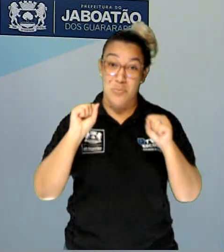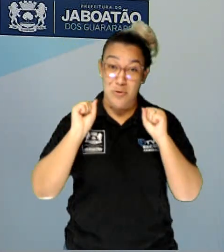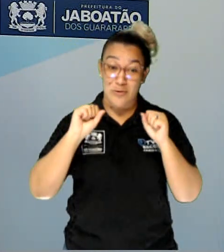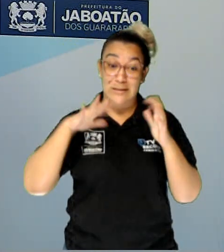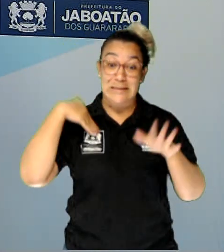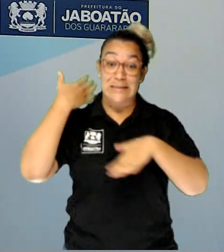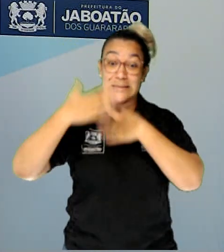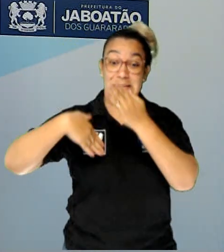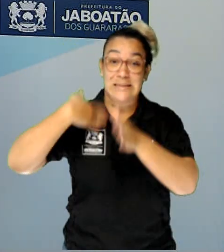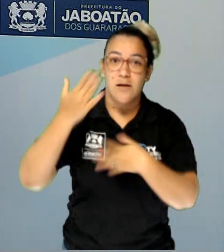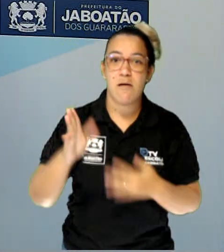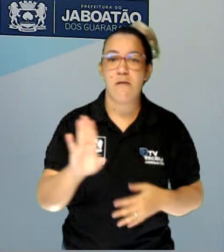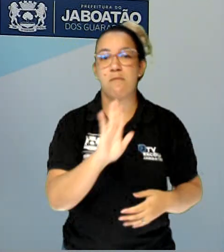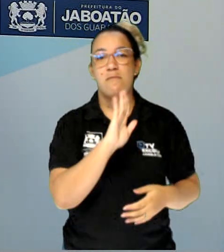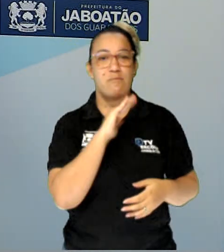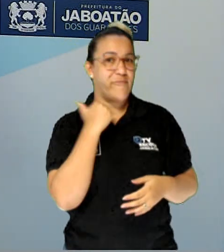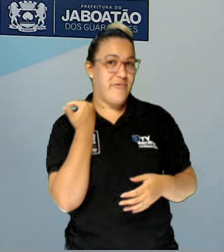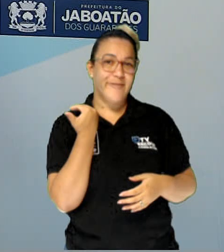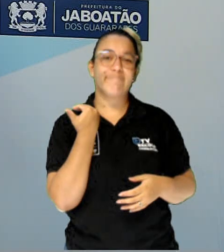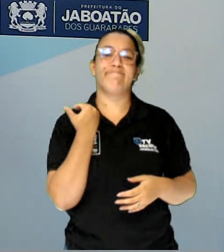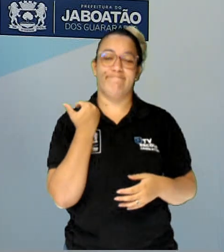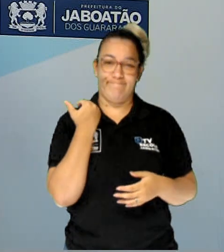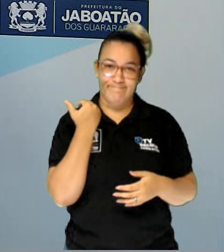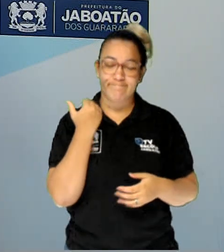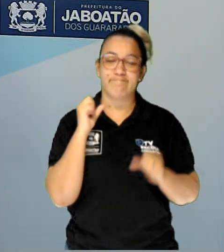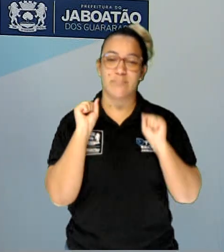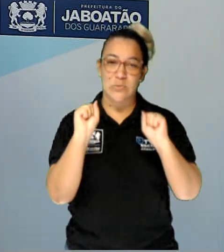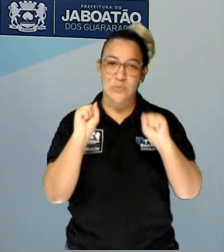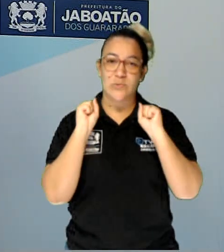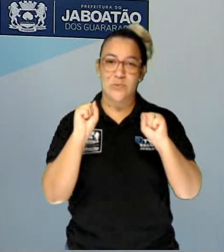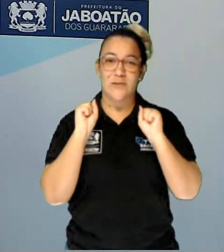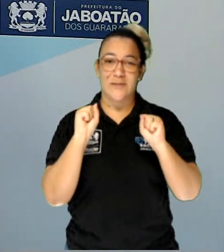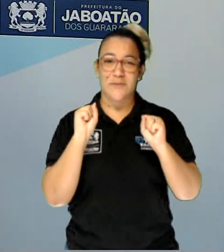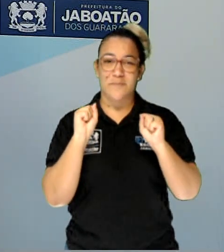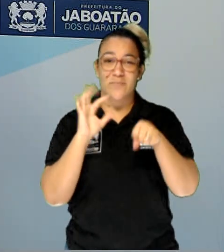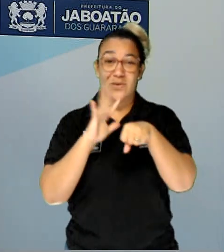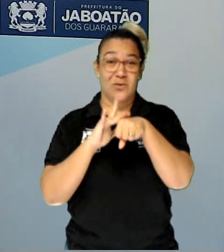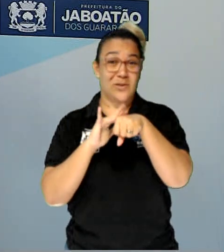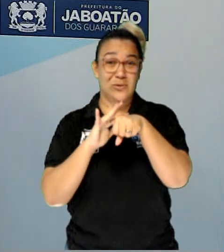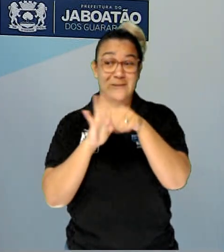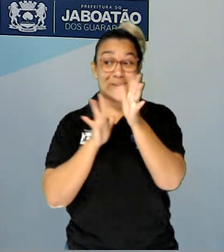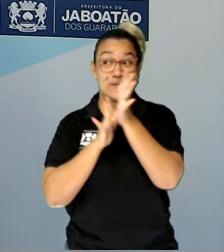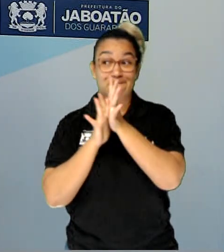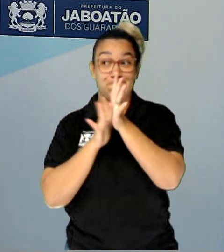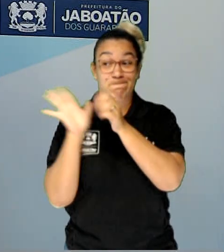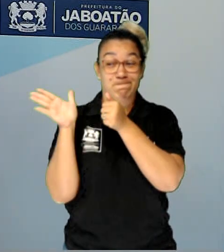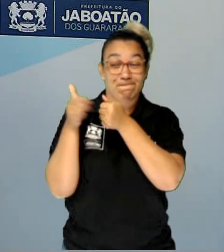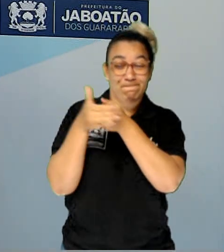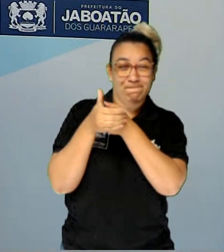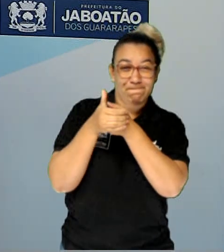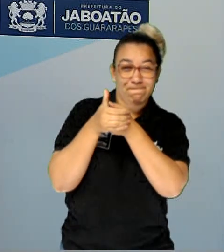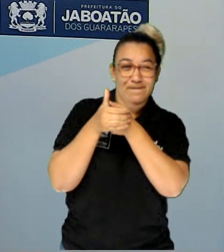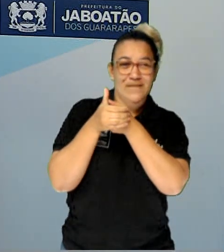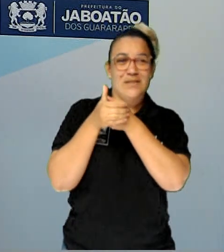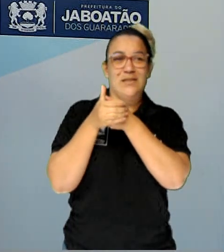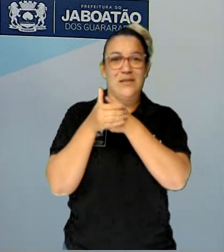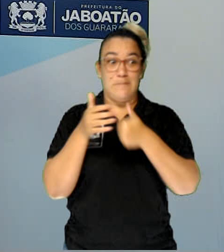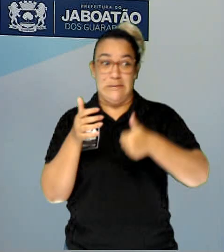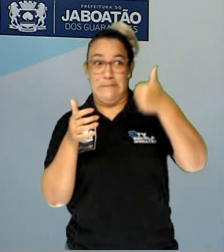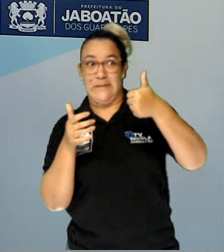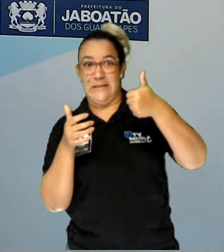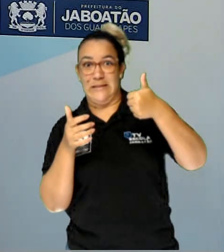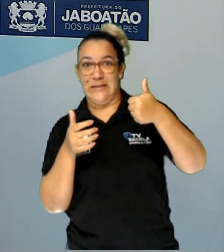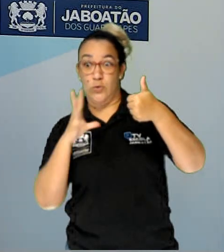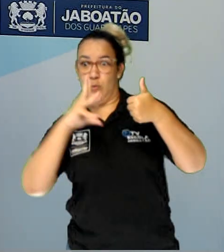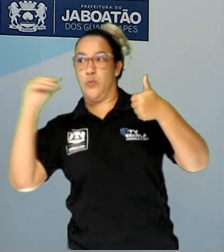à morte facilmente. É uma doença aí que engana muito por ter várias fases, né, aparece o